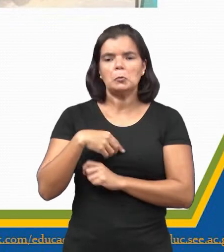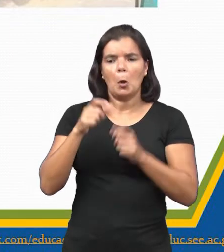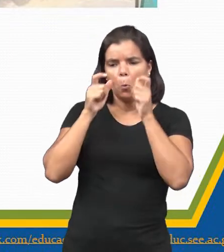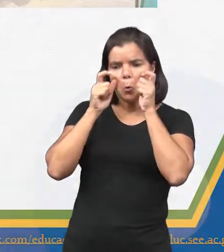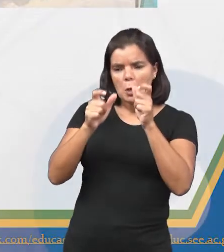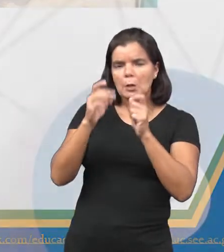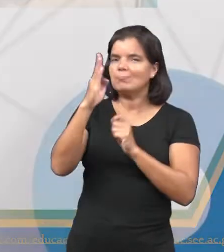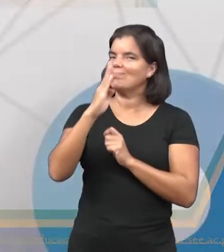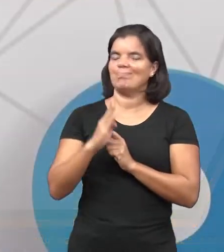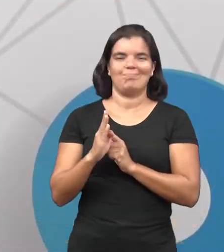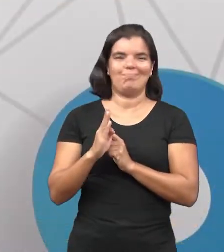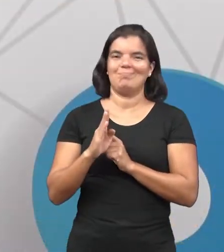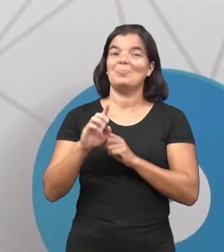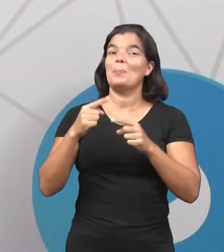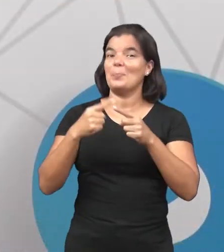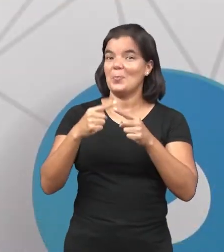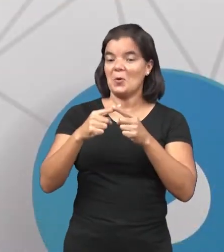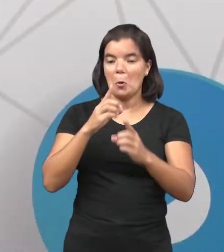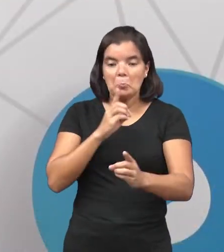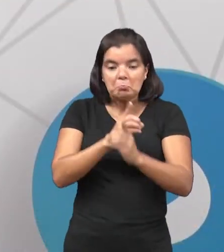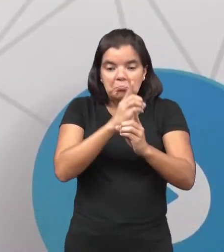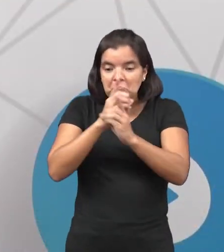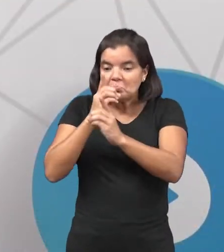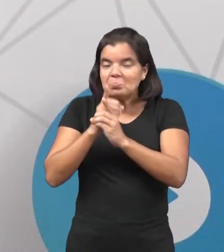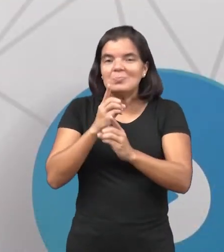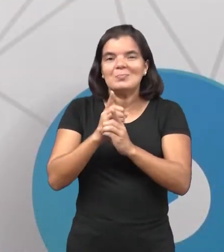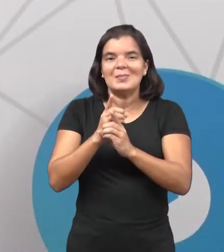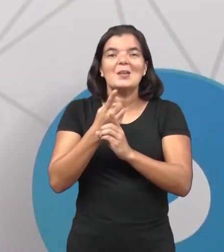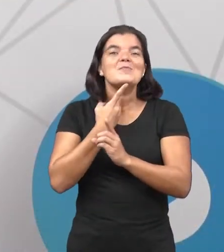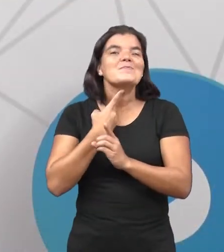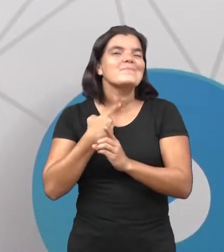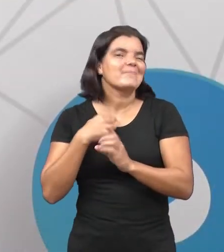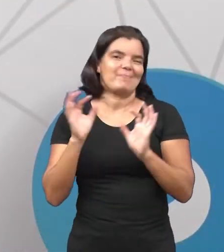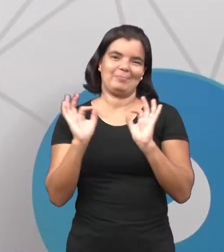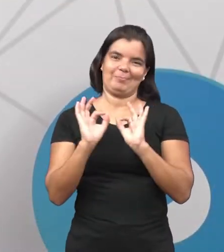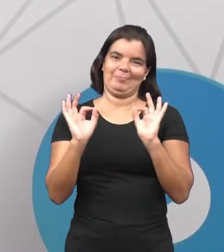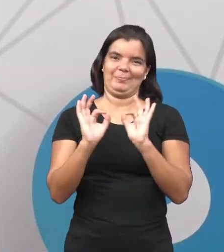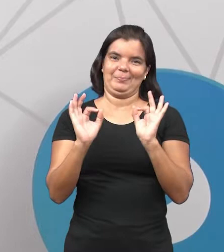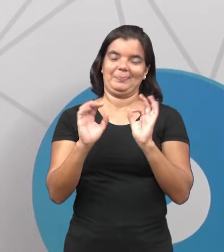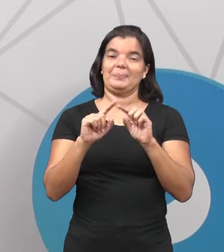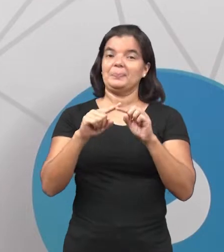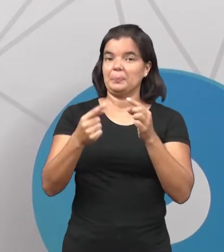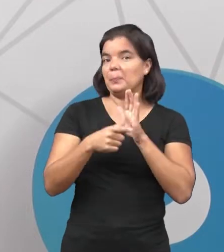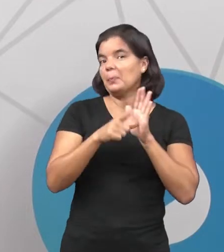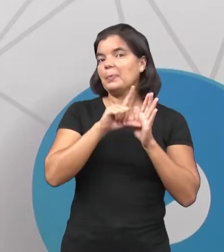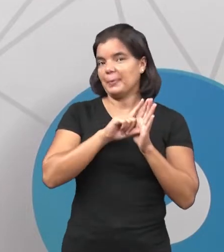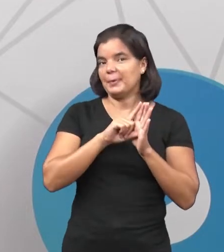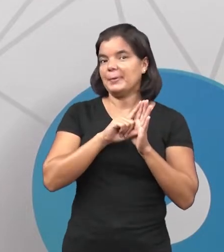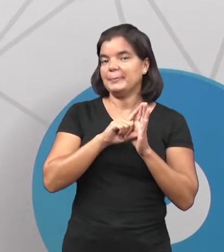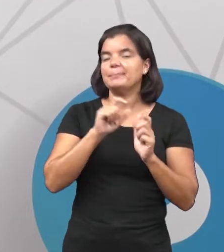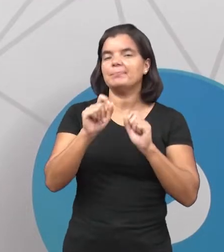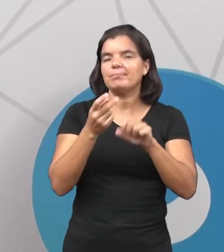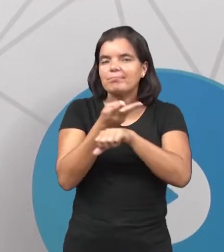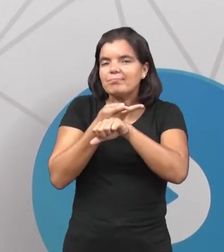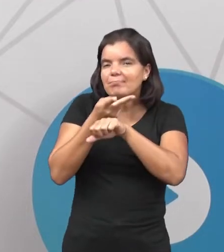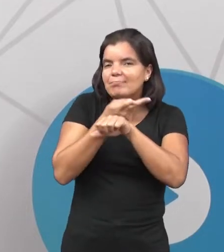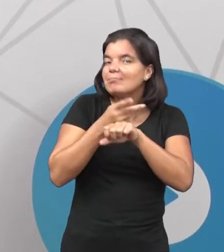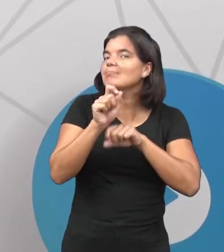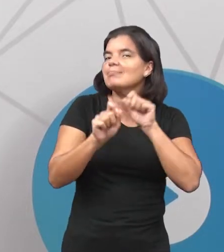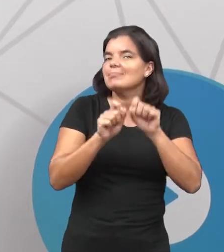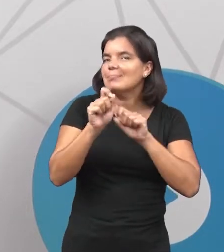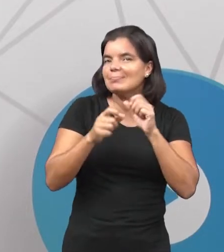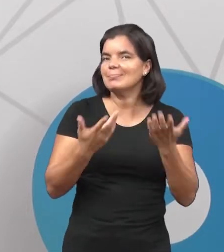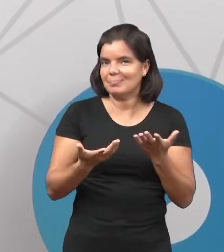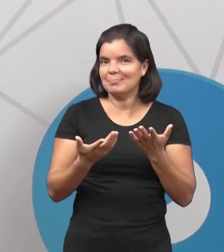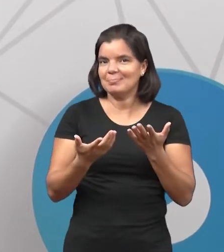Brasil, de fato. Porque eles não encontraram aquilo que eles pretendiam anteriormente, que eles estavam buscando o que?